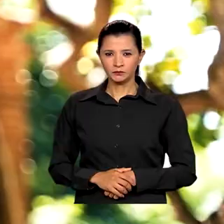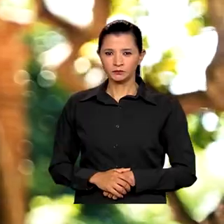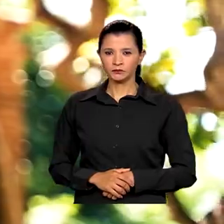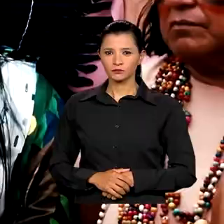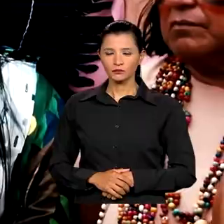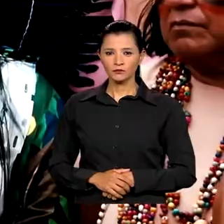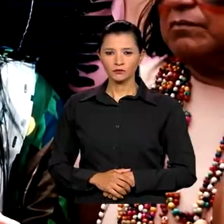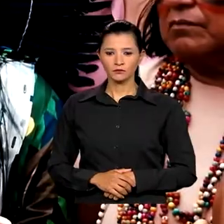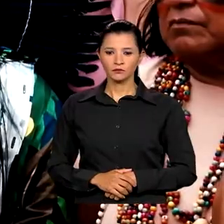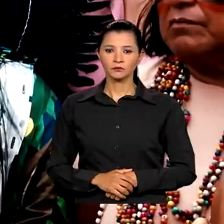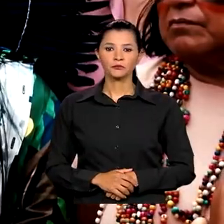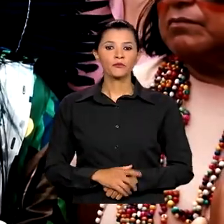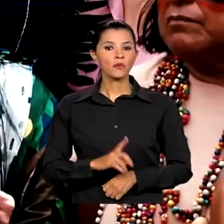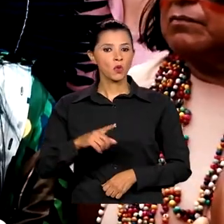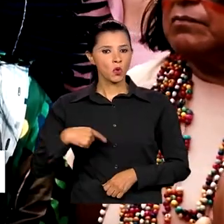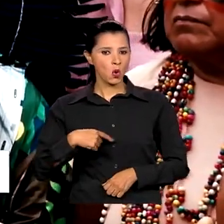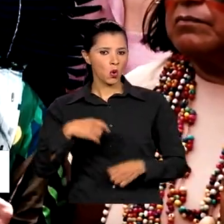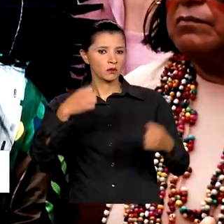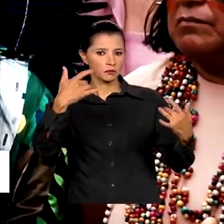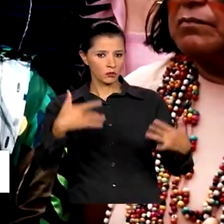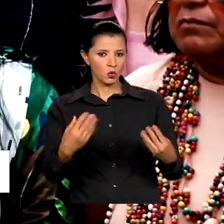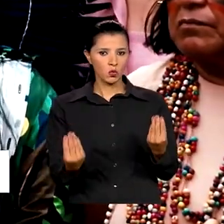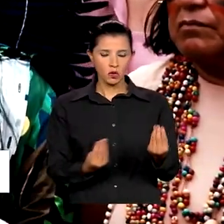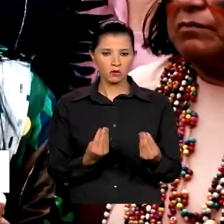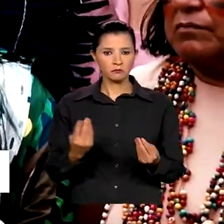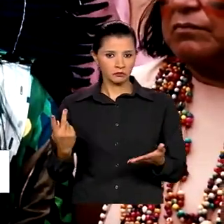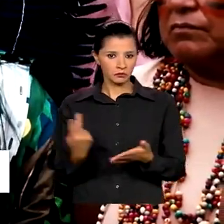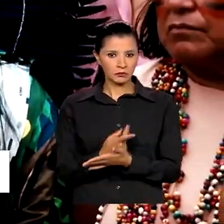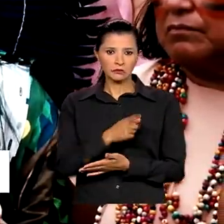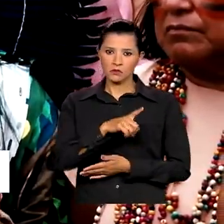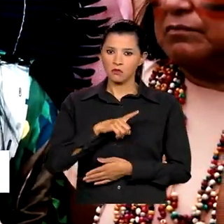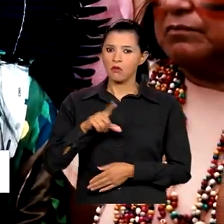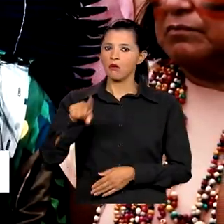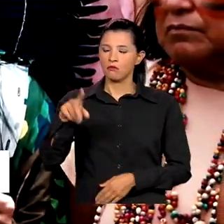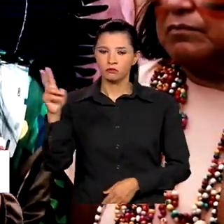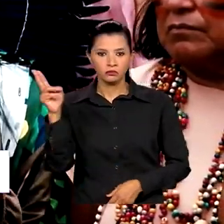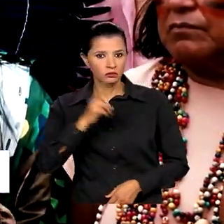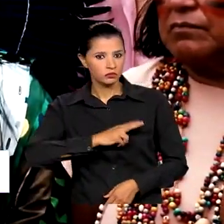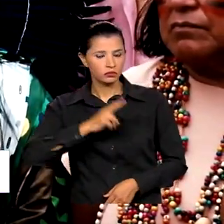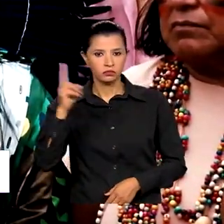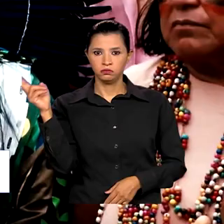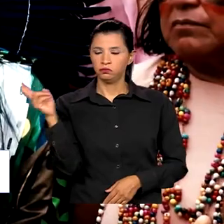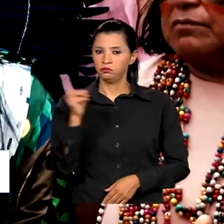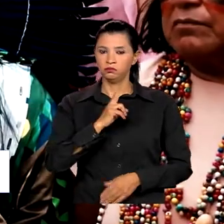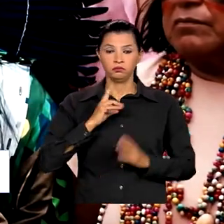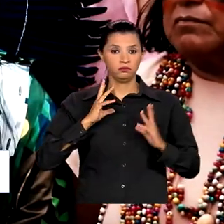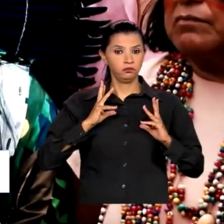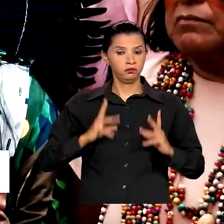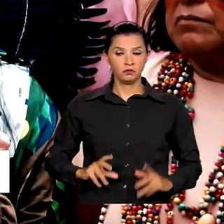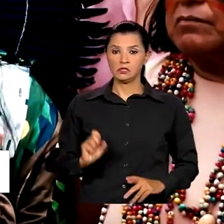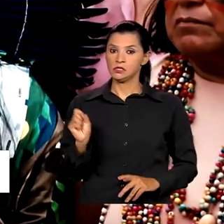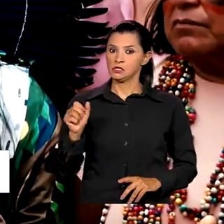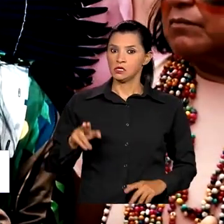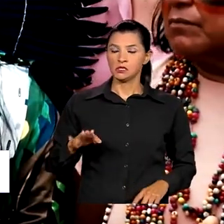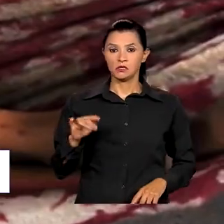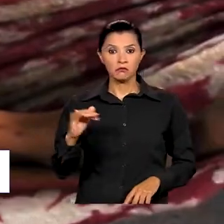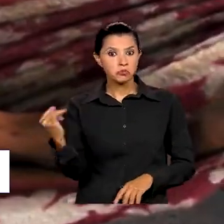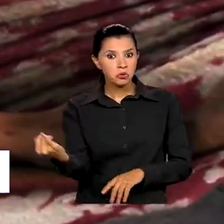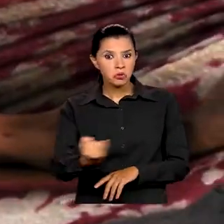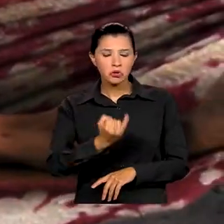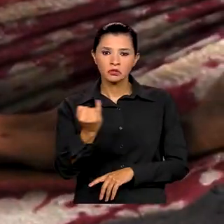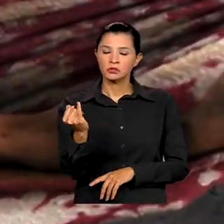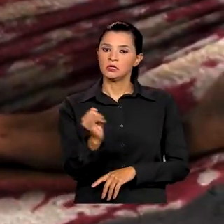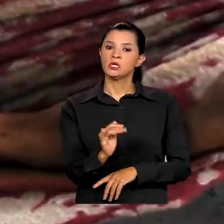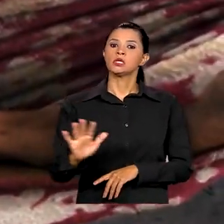Nós definimos que essa situação é uma emergência sanitária de importância nacional